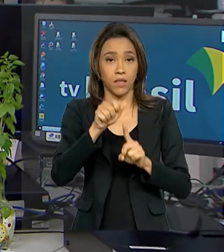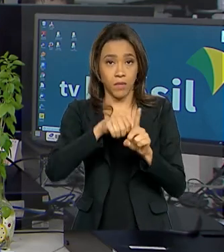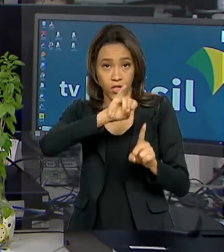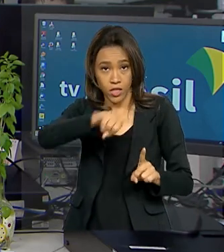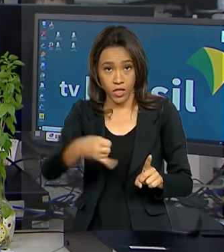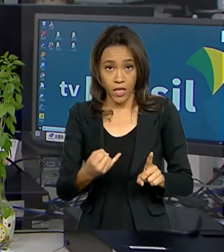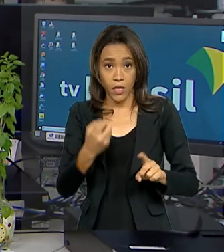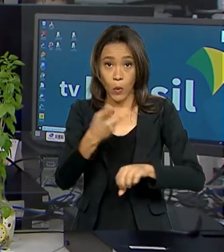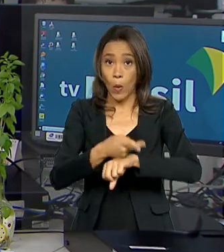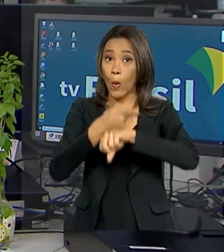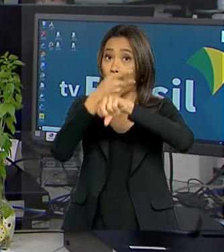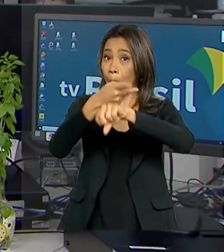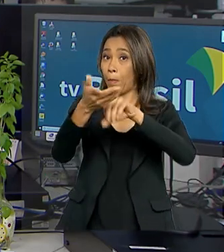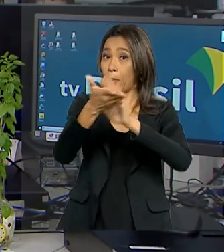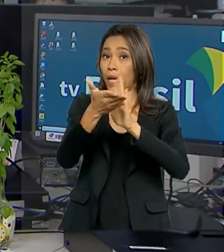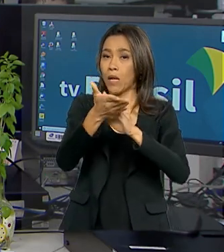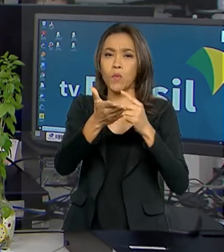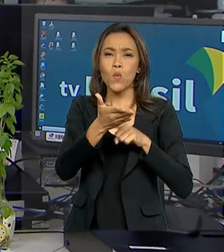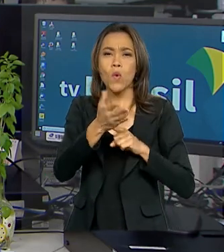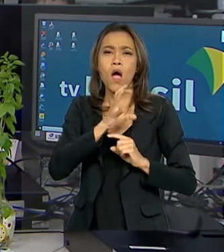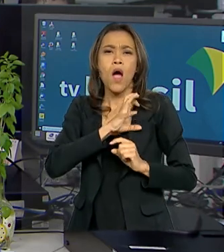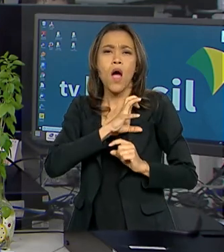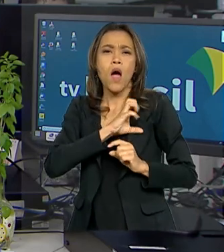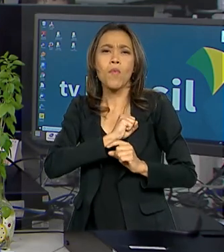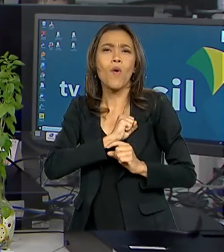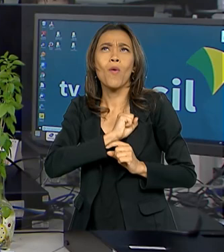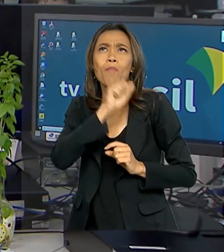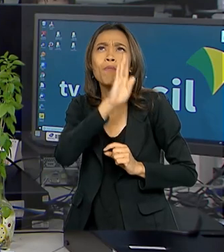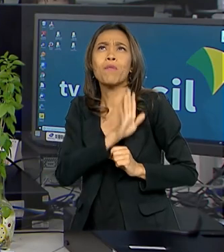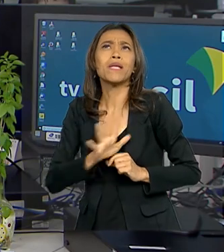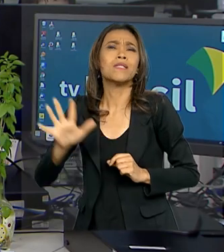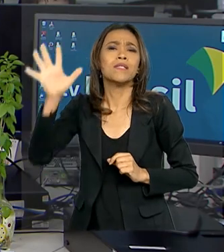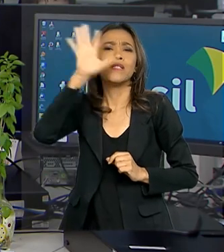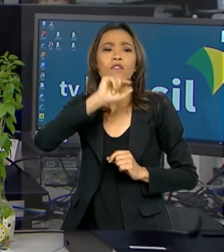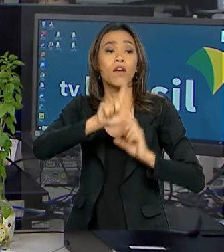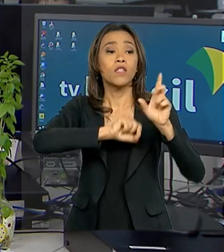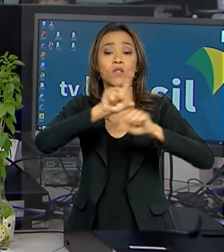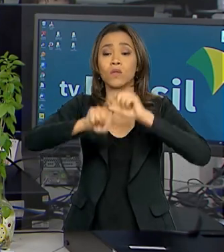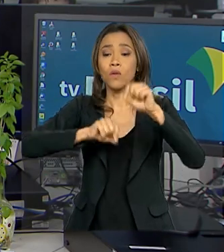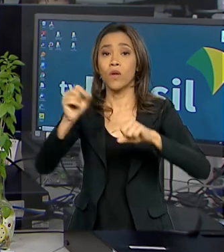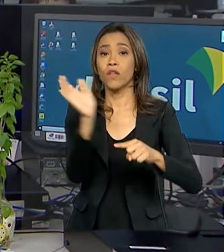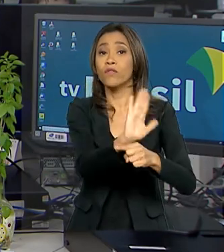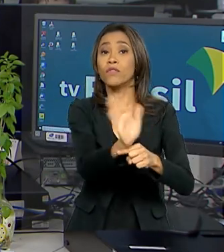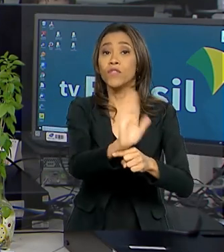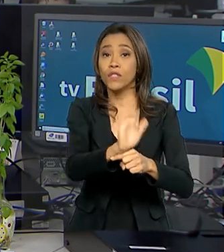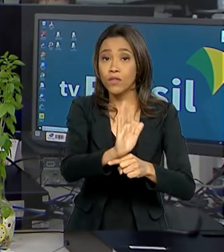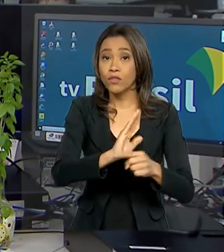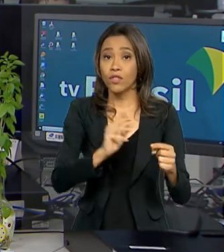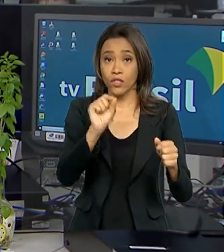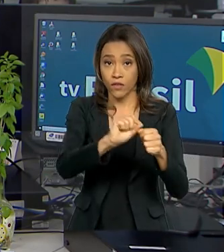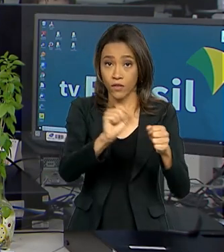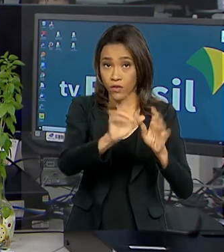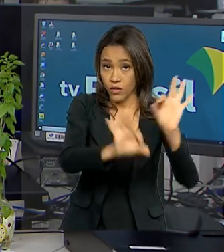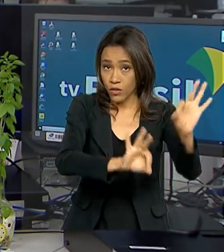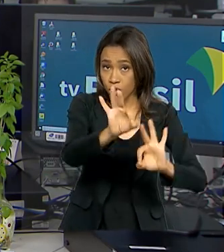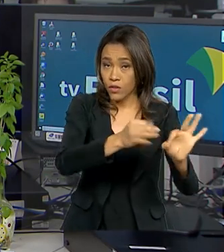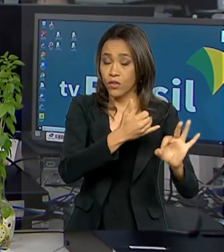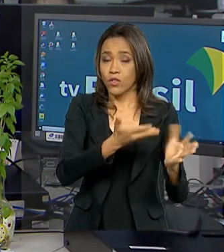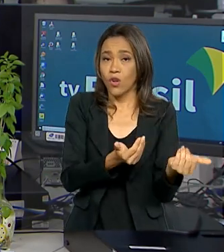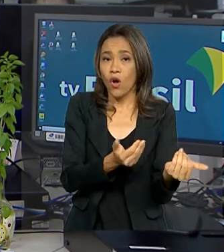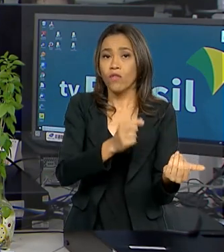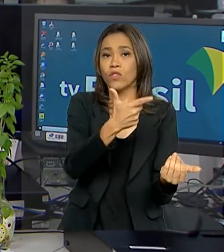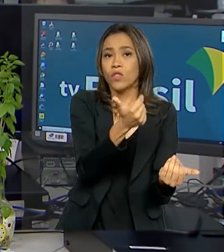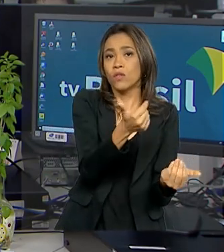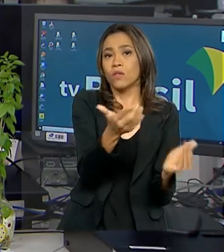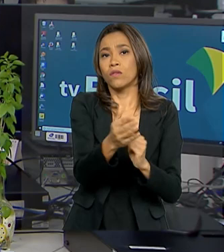Prêmio Amor pelo Brasil, que vai selecionar vídeos produzidos por jovens de 12 a 18 anos sobre projetos que tenham impactado suas